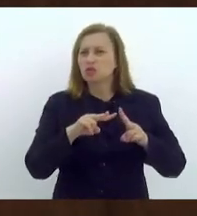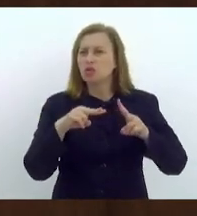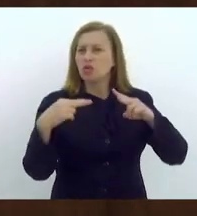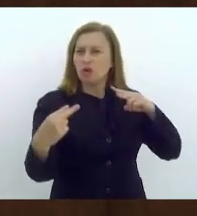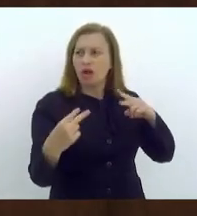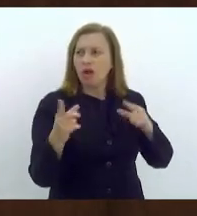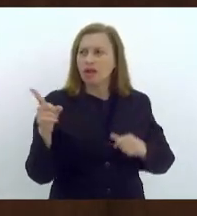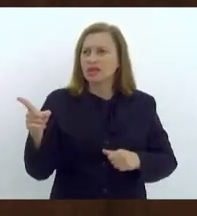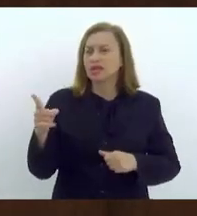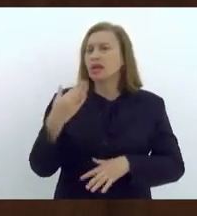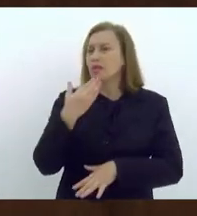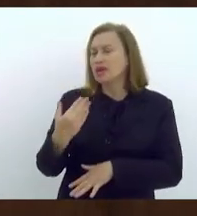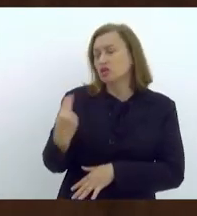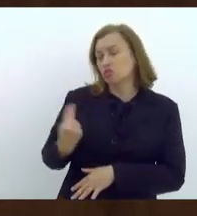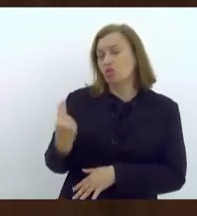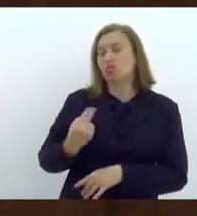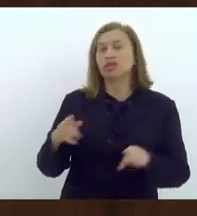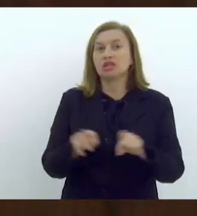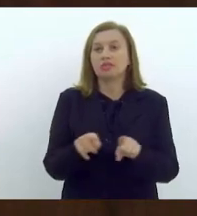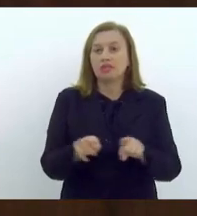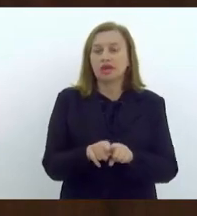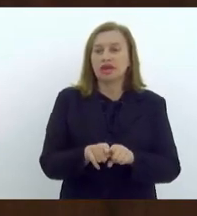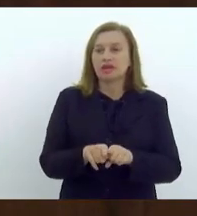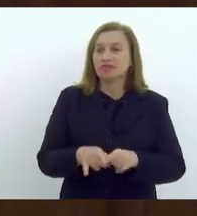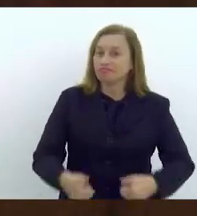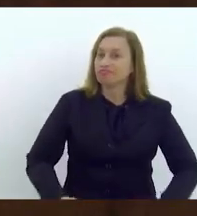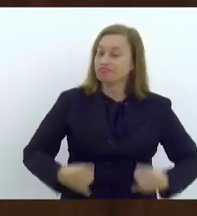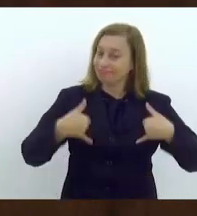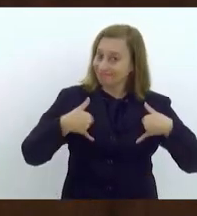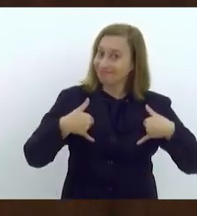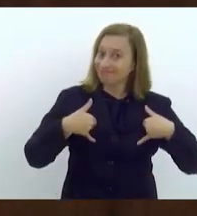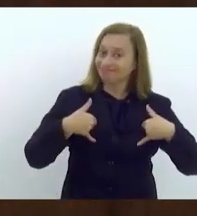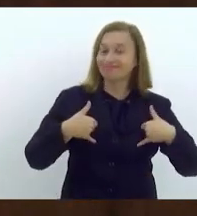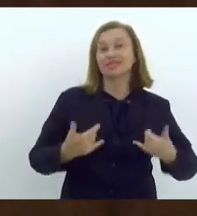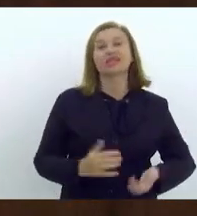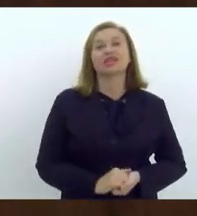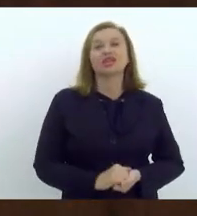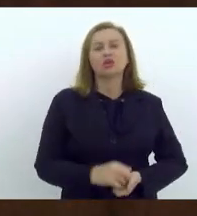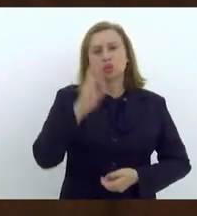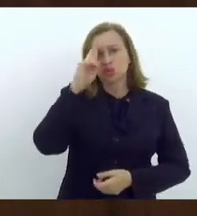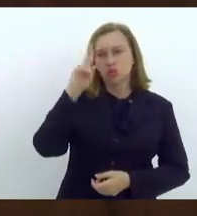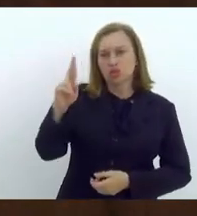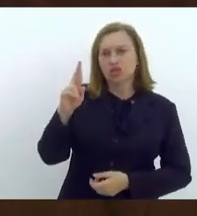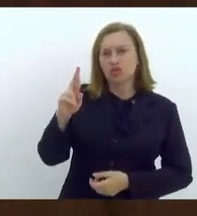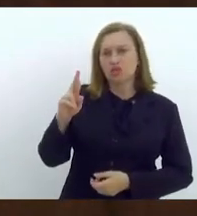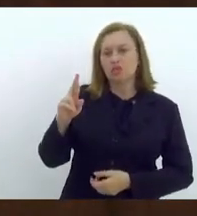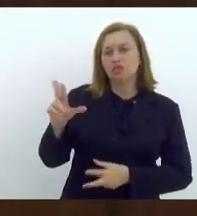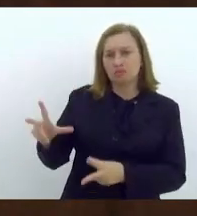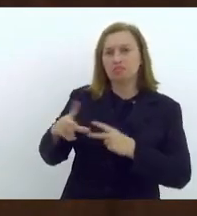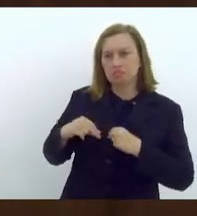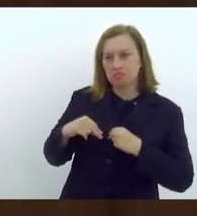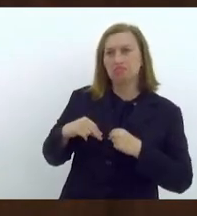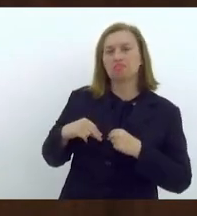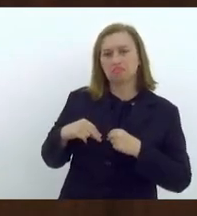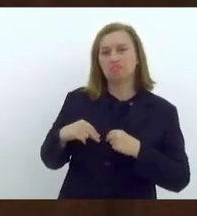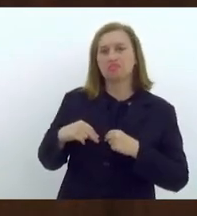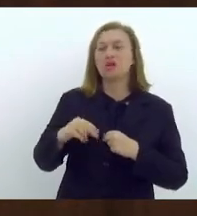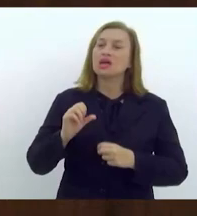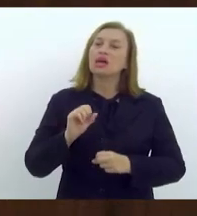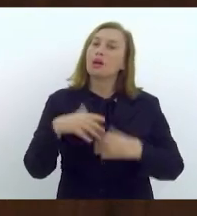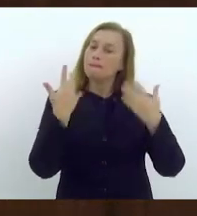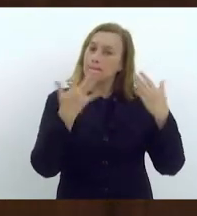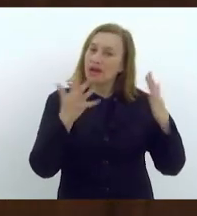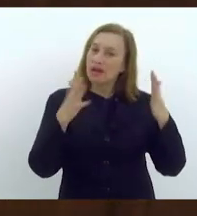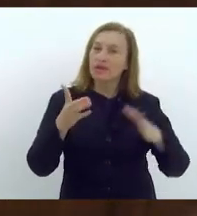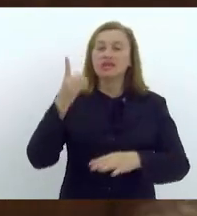para me conceder com a autoria, porque para mim é uma honra muito grande e o senhor super merece. Parabéns e parabéns ao